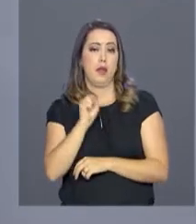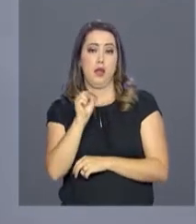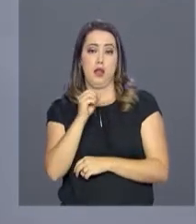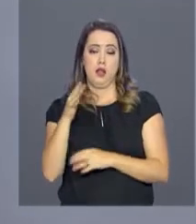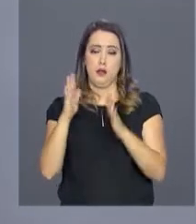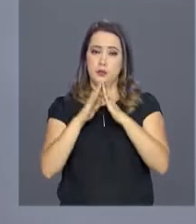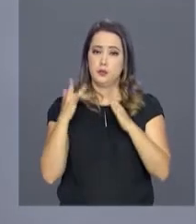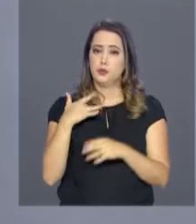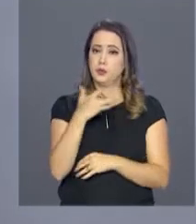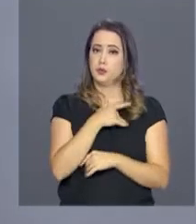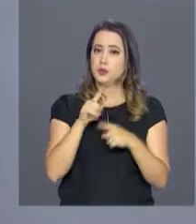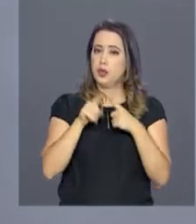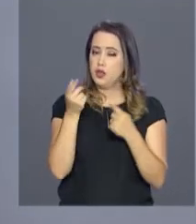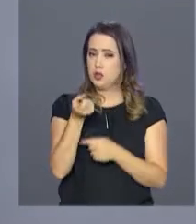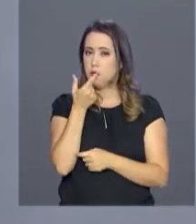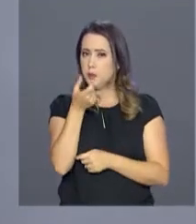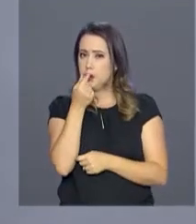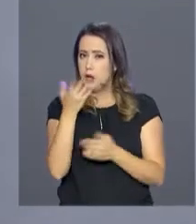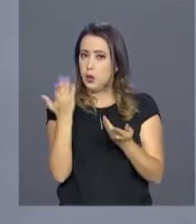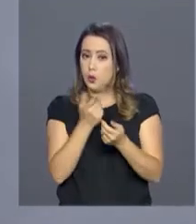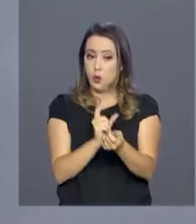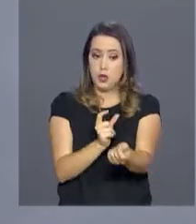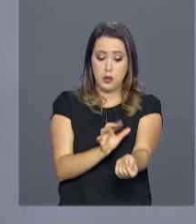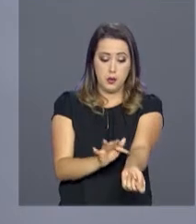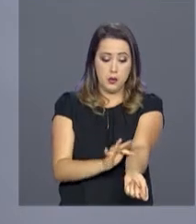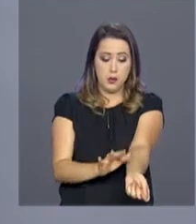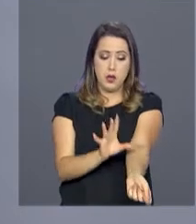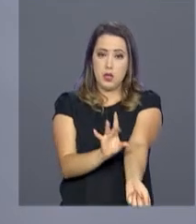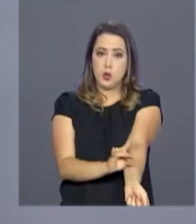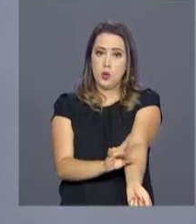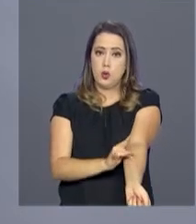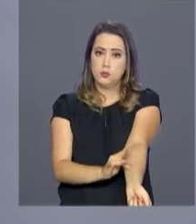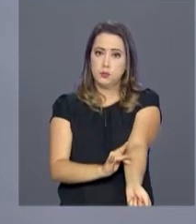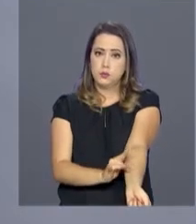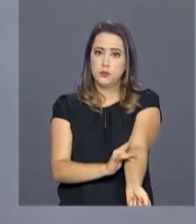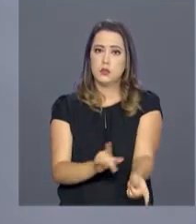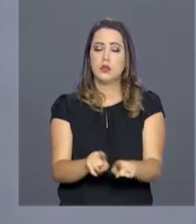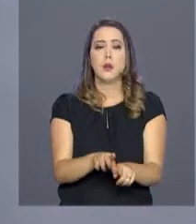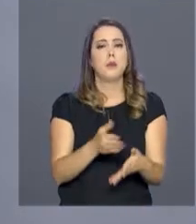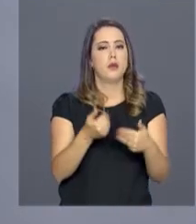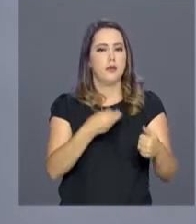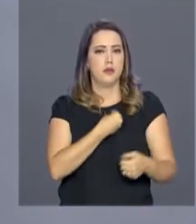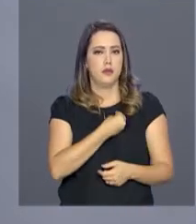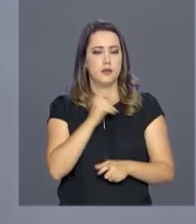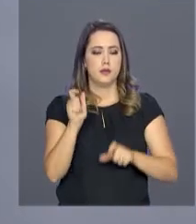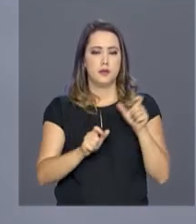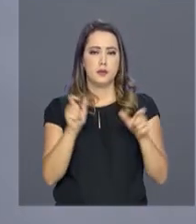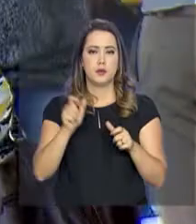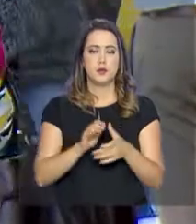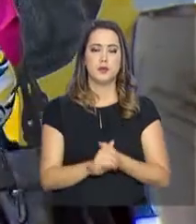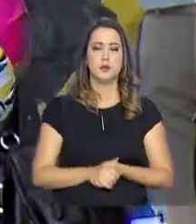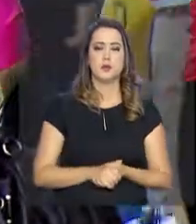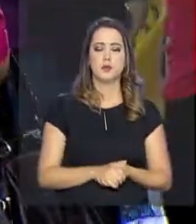causa muitos efeitos colaterais. O novo medicamento deve melhorar a qualidade de vida desses pacientes.